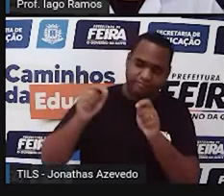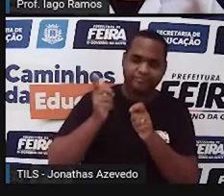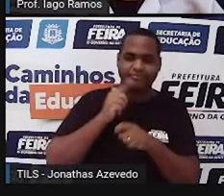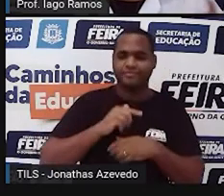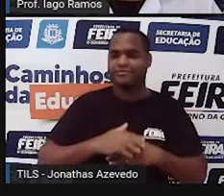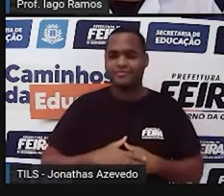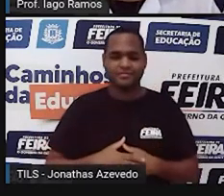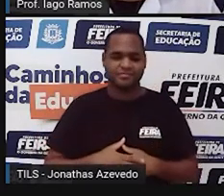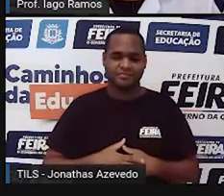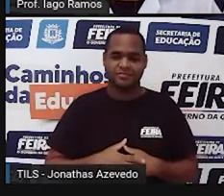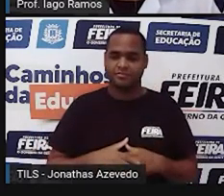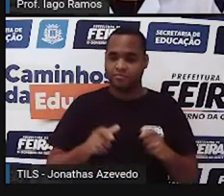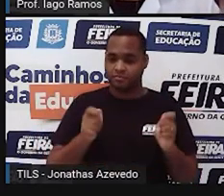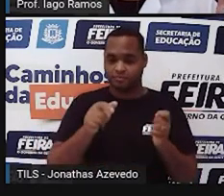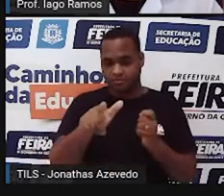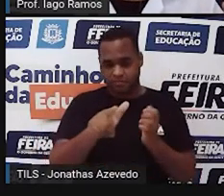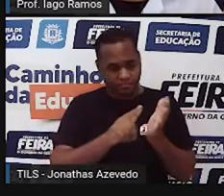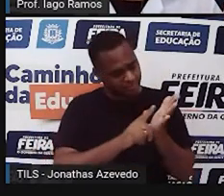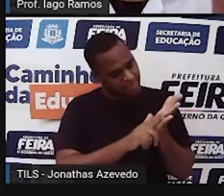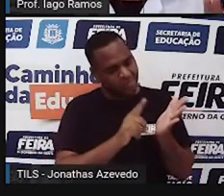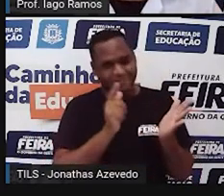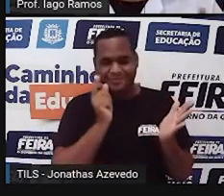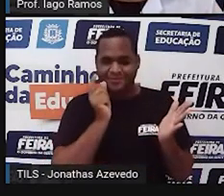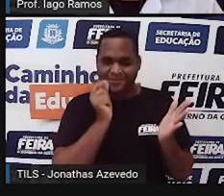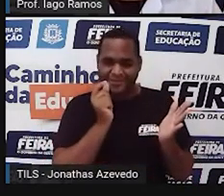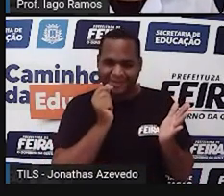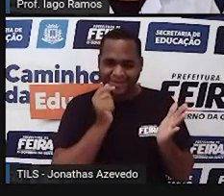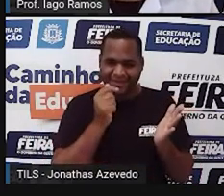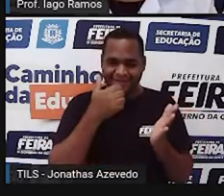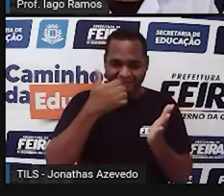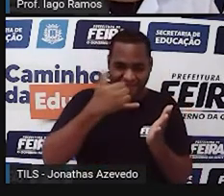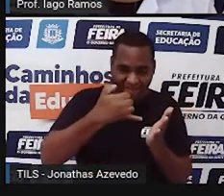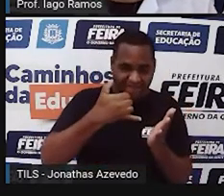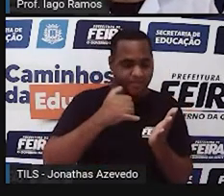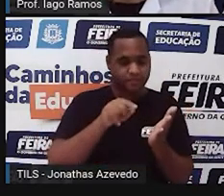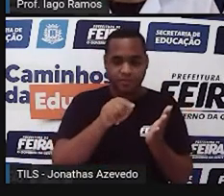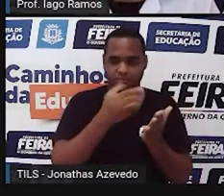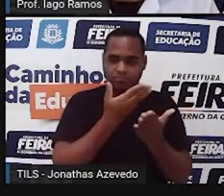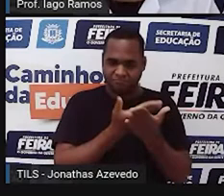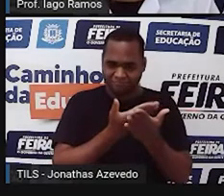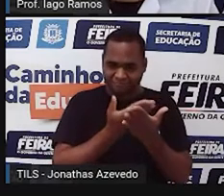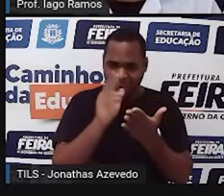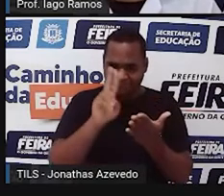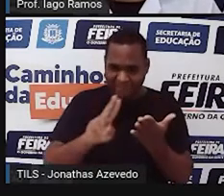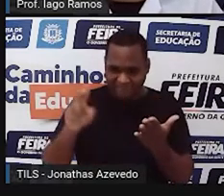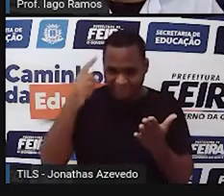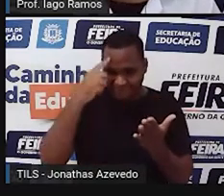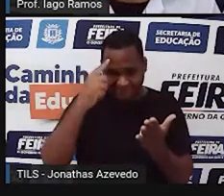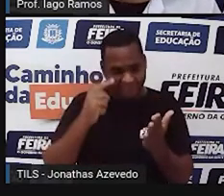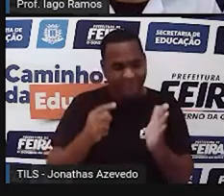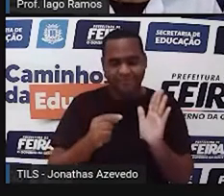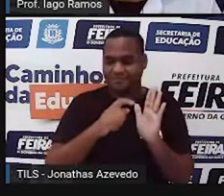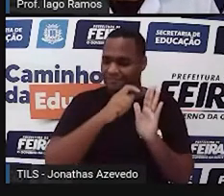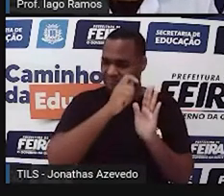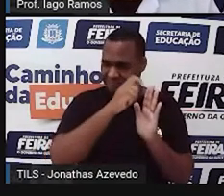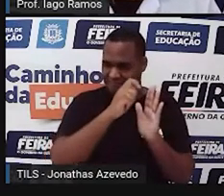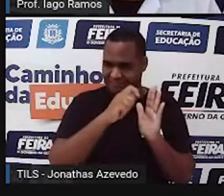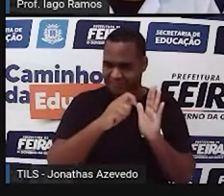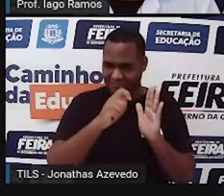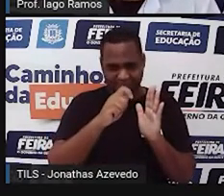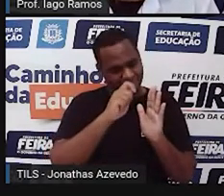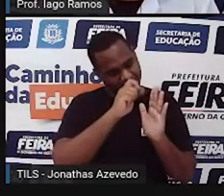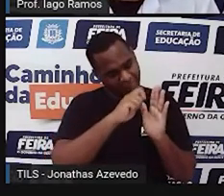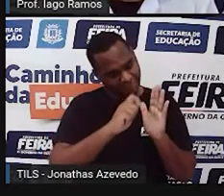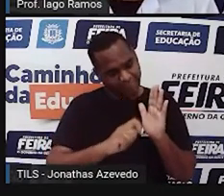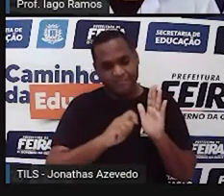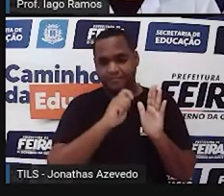Então, pega um papelzinho aí, o seu caderno, né? O caderno que você usa pra estudar, uma caneta ou um lápis, e você vai